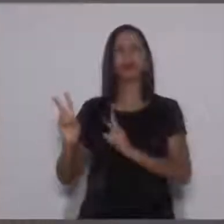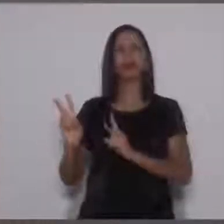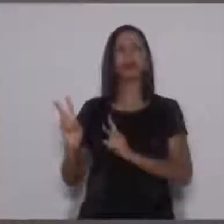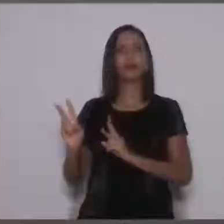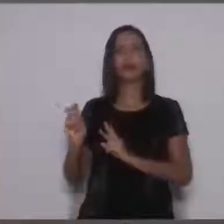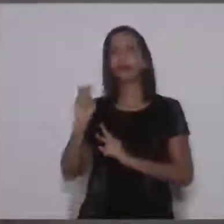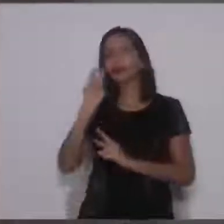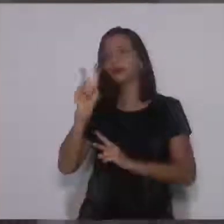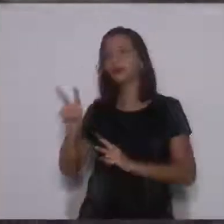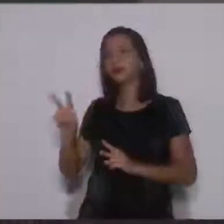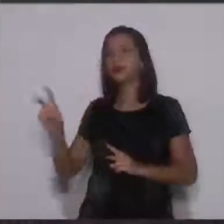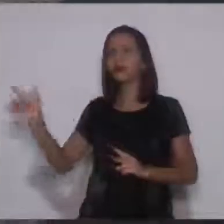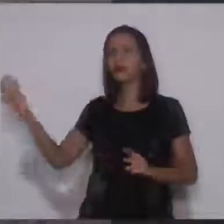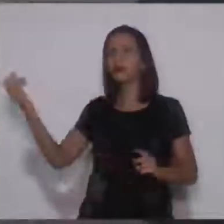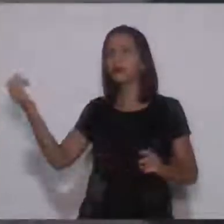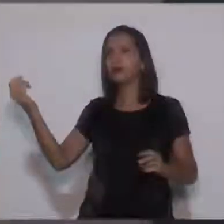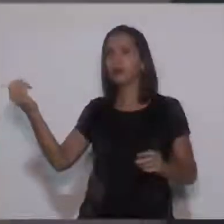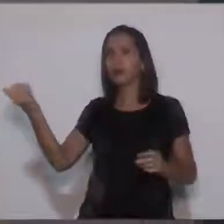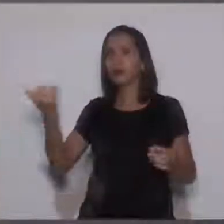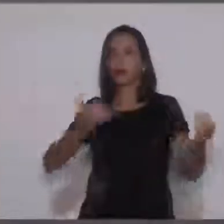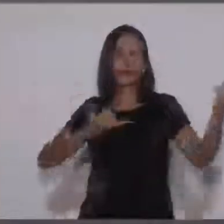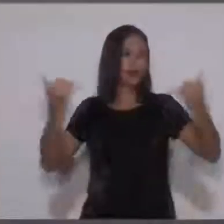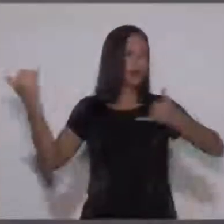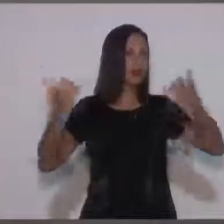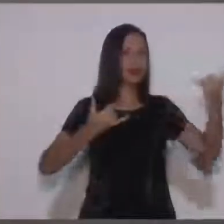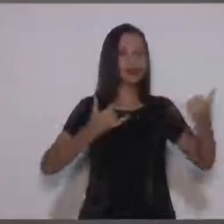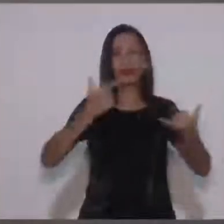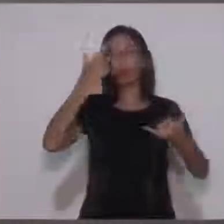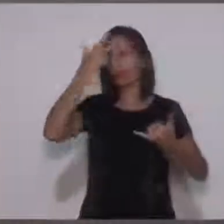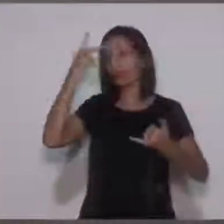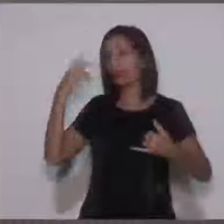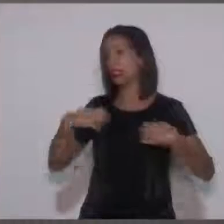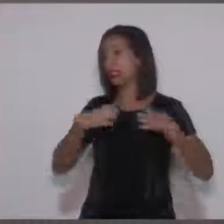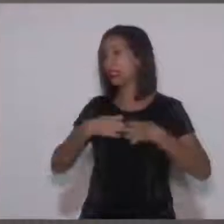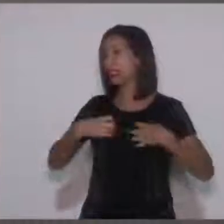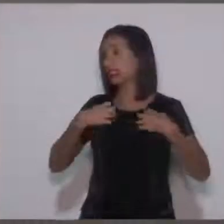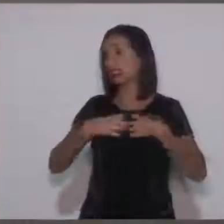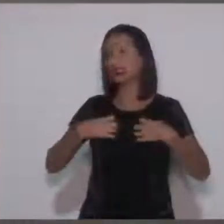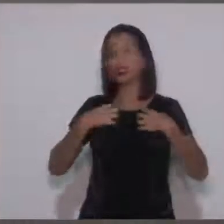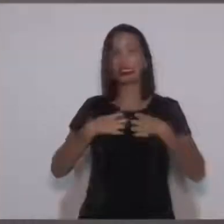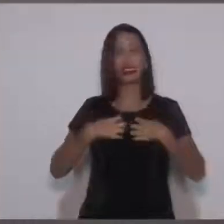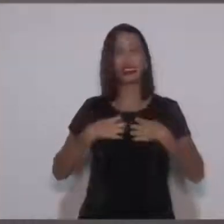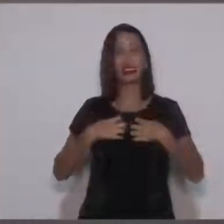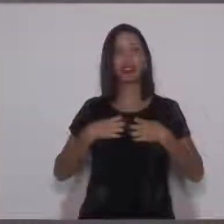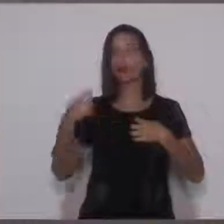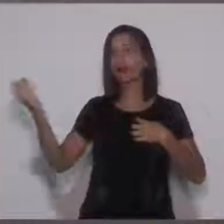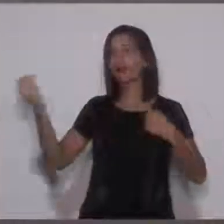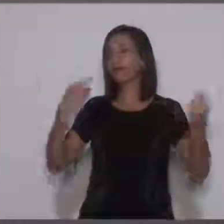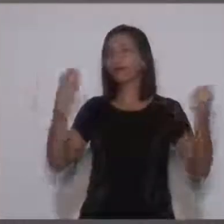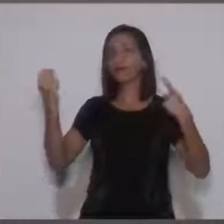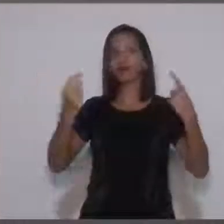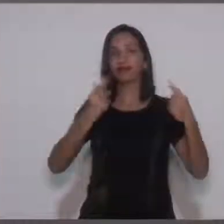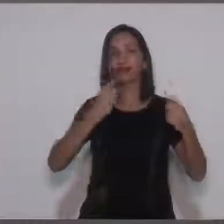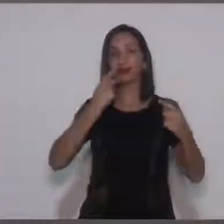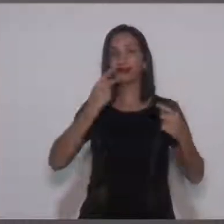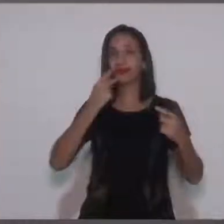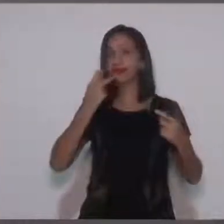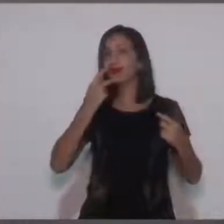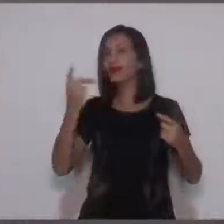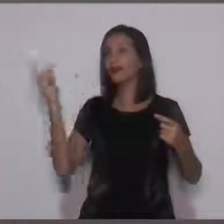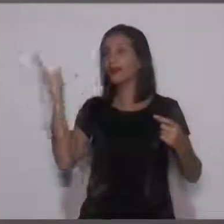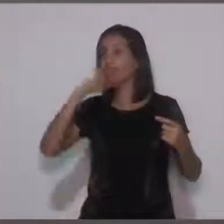palavras infelizes, quando alguém está irritado, quando a maledicência nos procura,